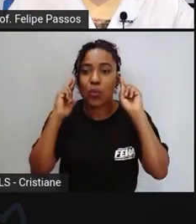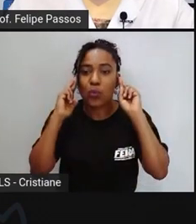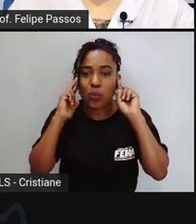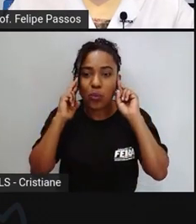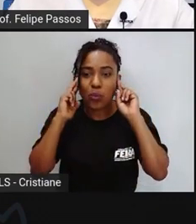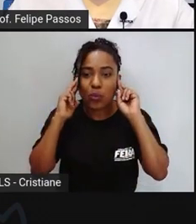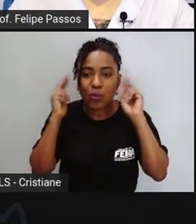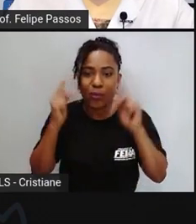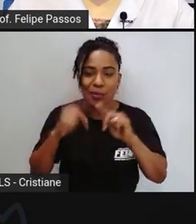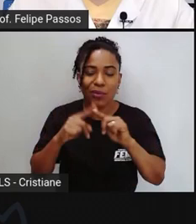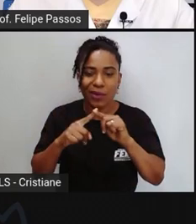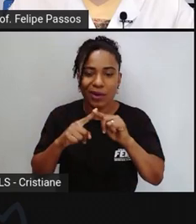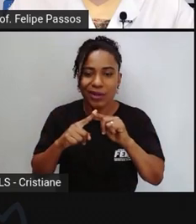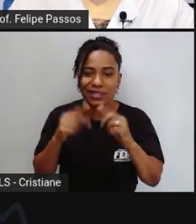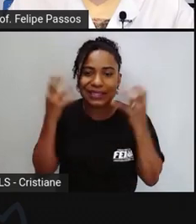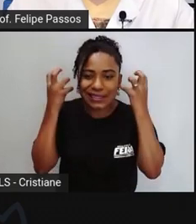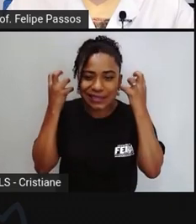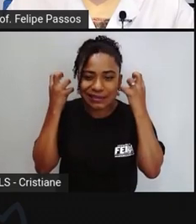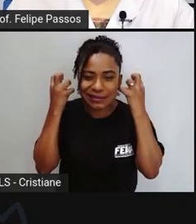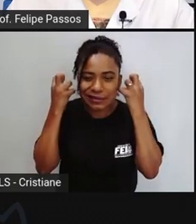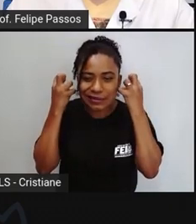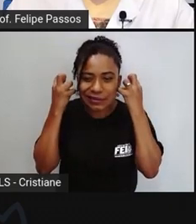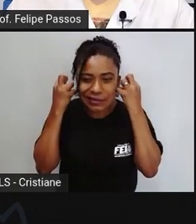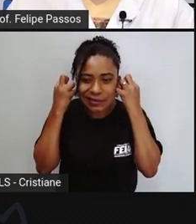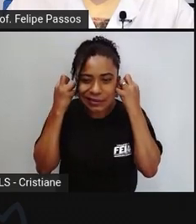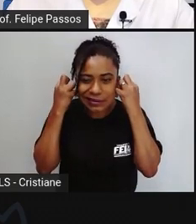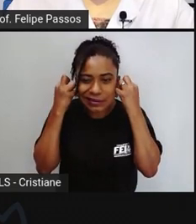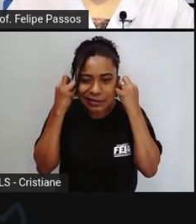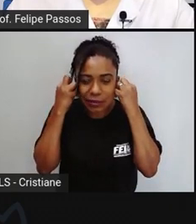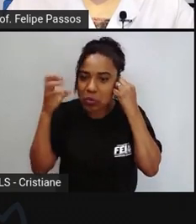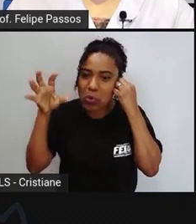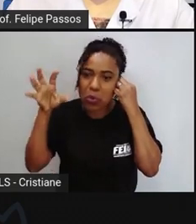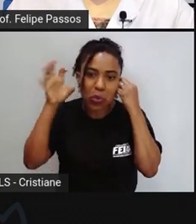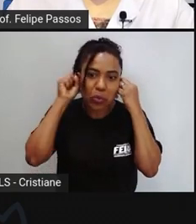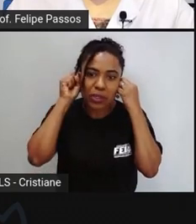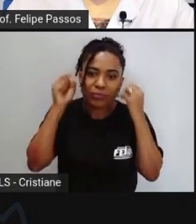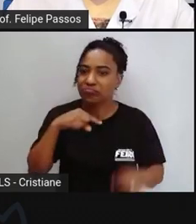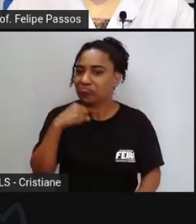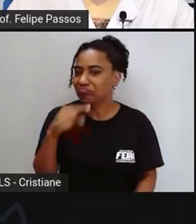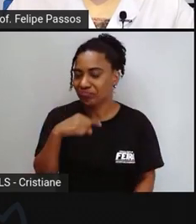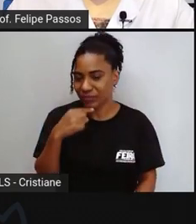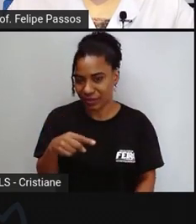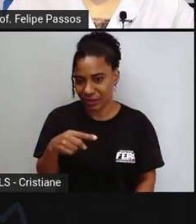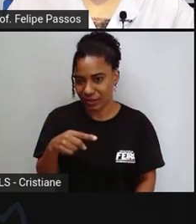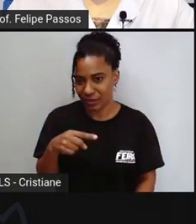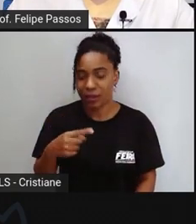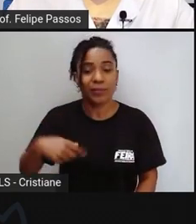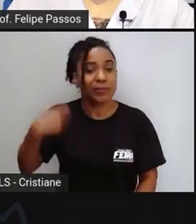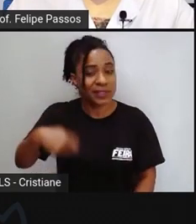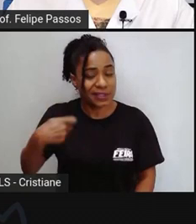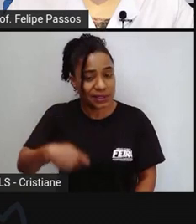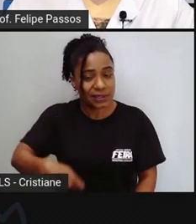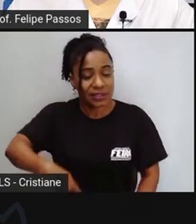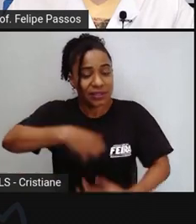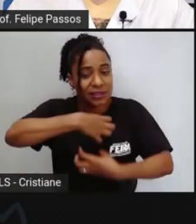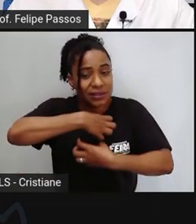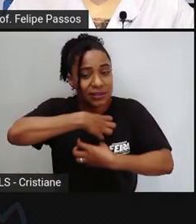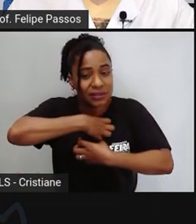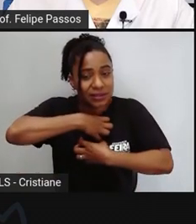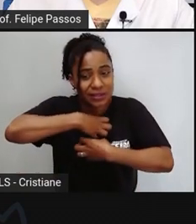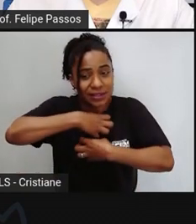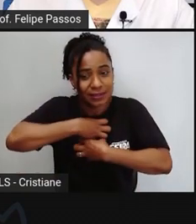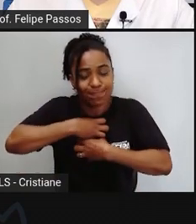pertencimento amor a sua cidade conhecer